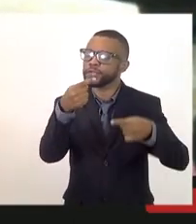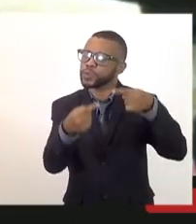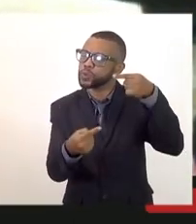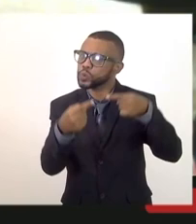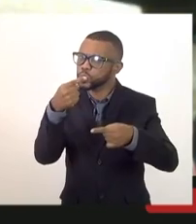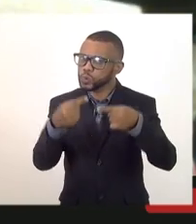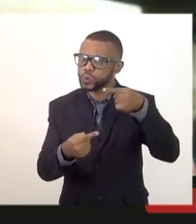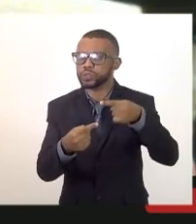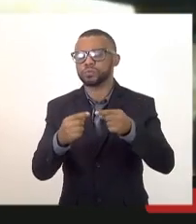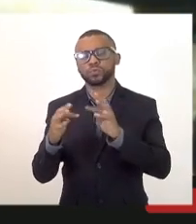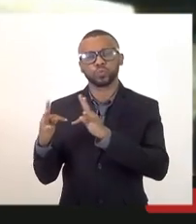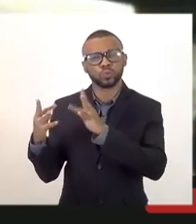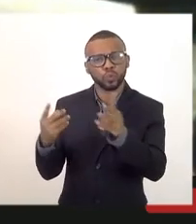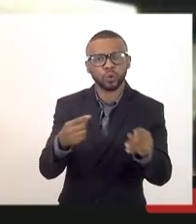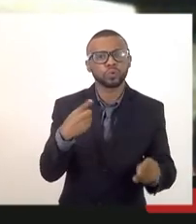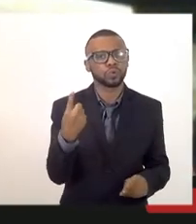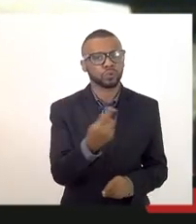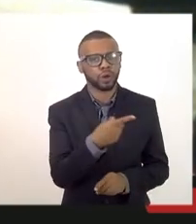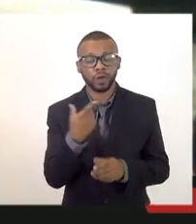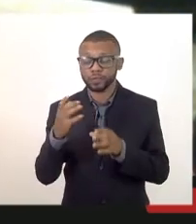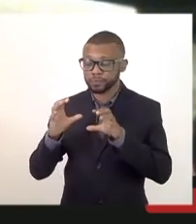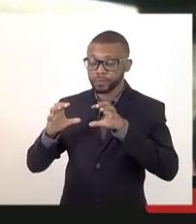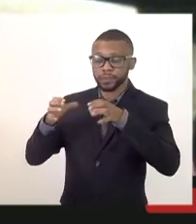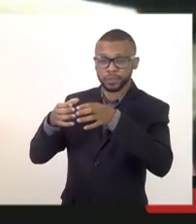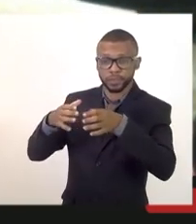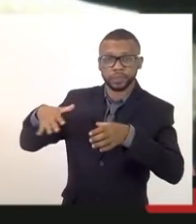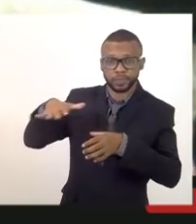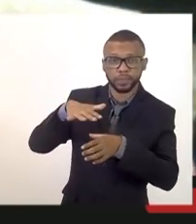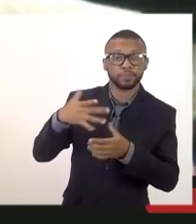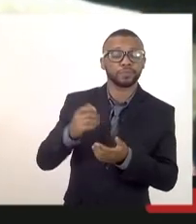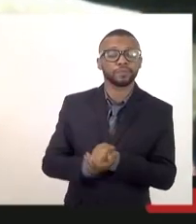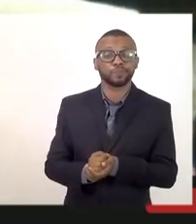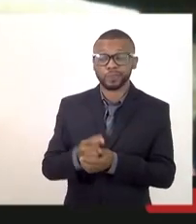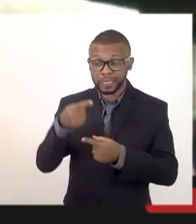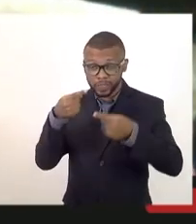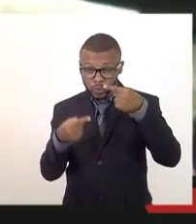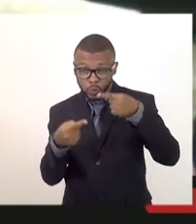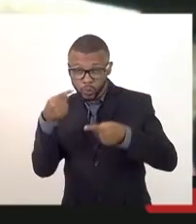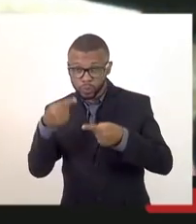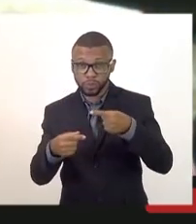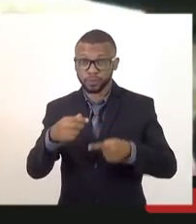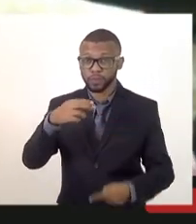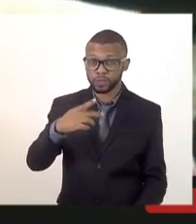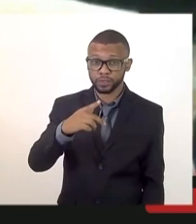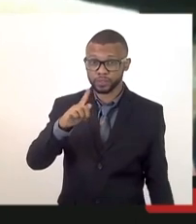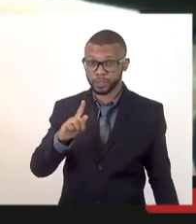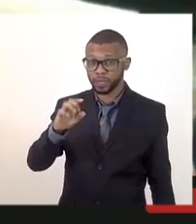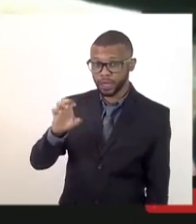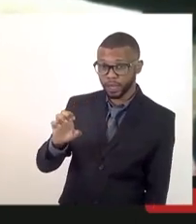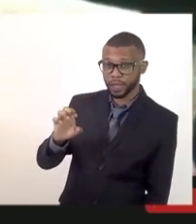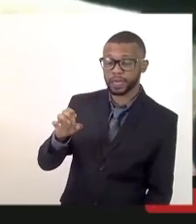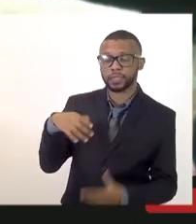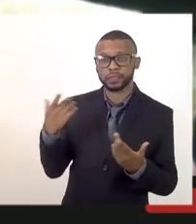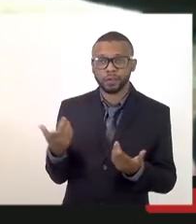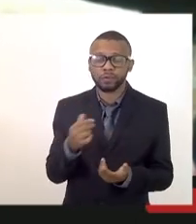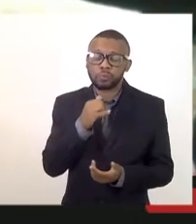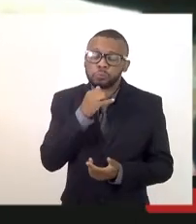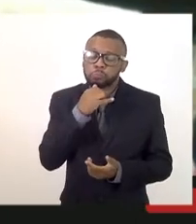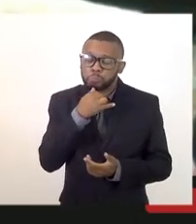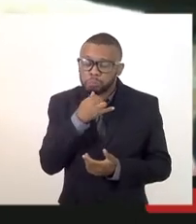todo mundo pela minha equipe discutido pela procuradoria geral do estado então isso infelizmente eu não vou abrir mão